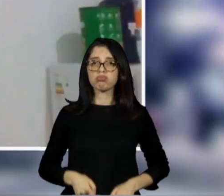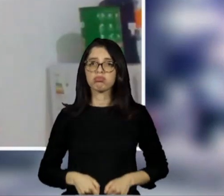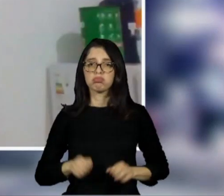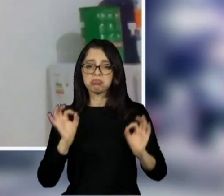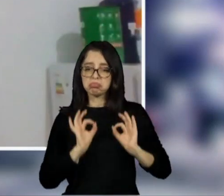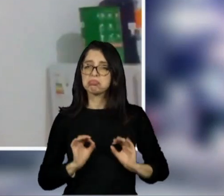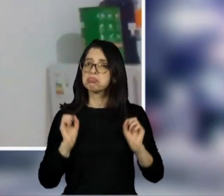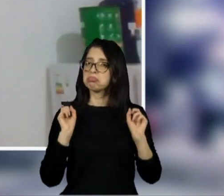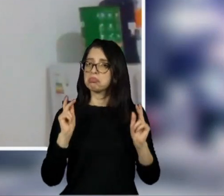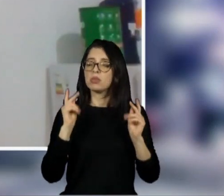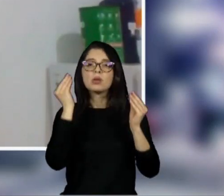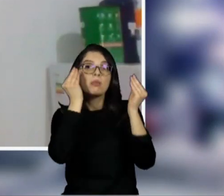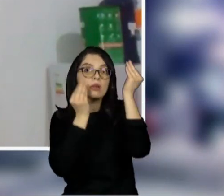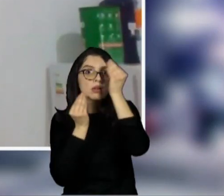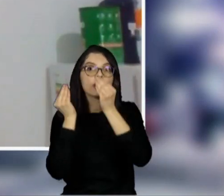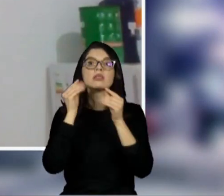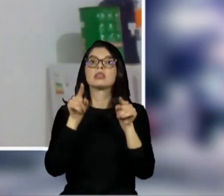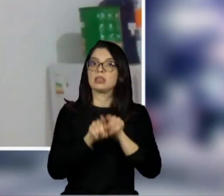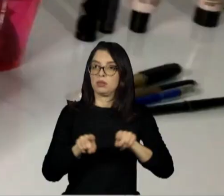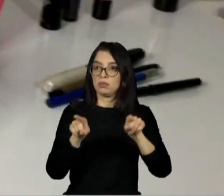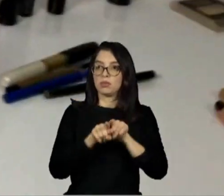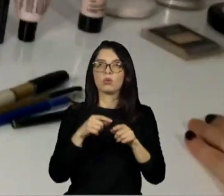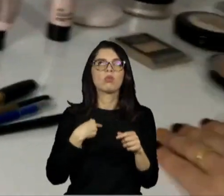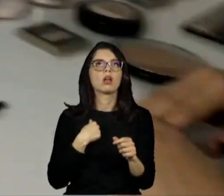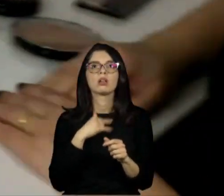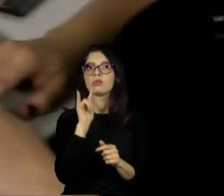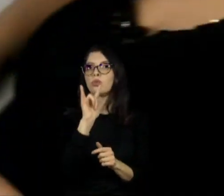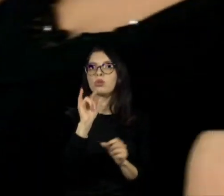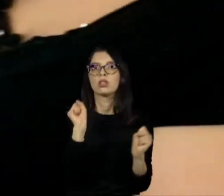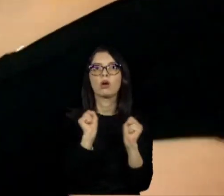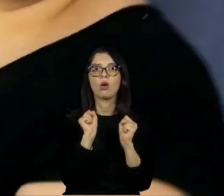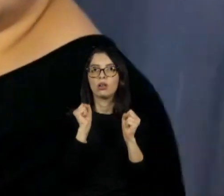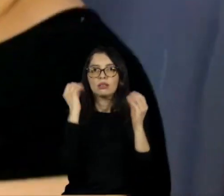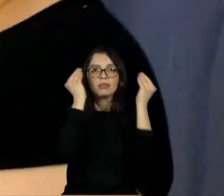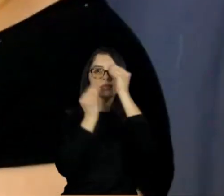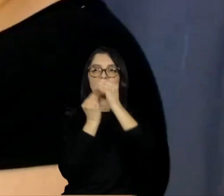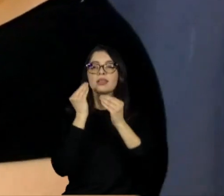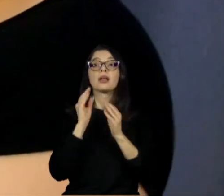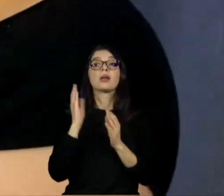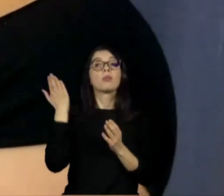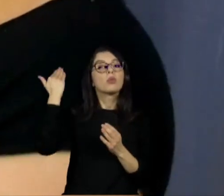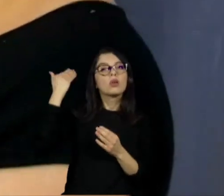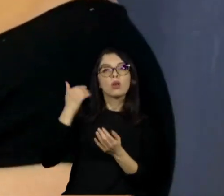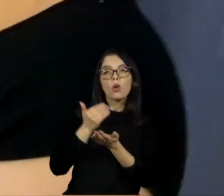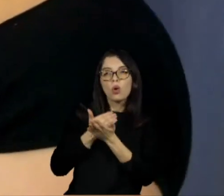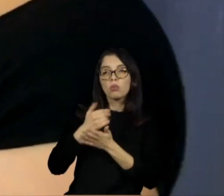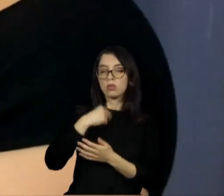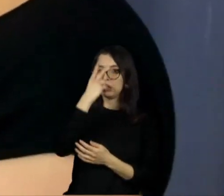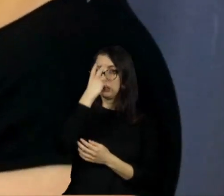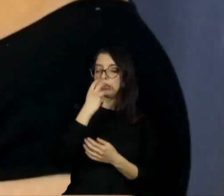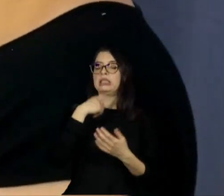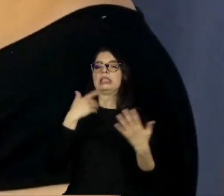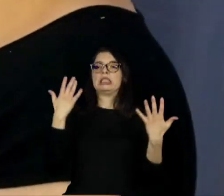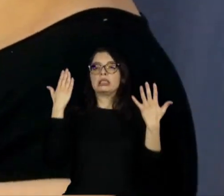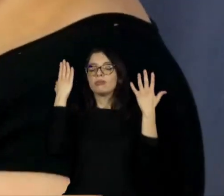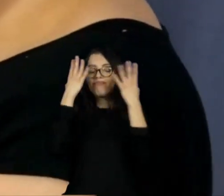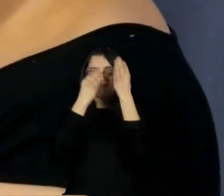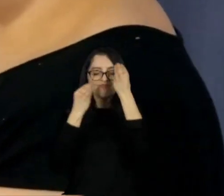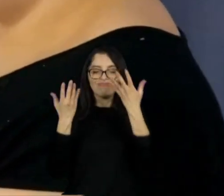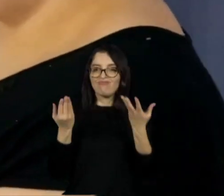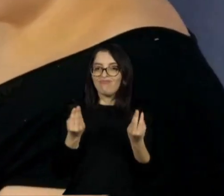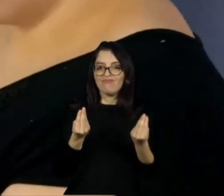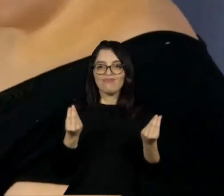maquiagem é outra coisa que eu gosto bastante. Quando eu perdi a visão, eu até achei que eu não poderia mais me maquiar. Porque eu nunca tive